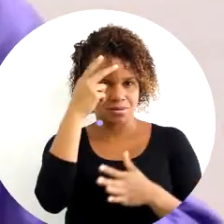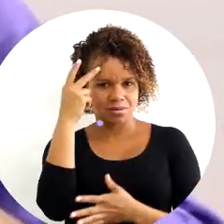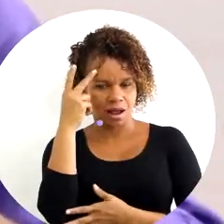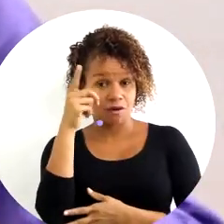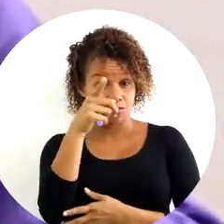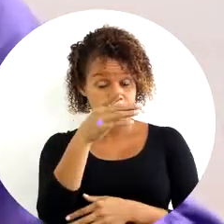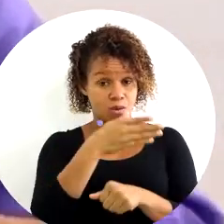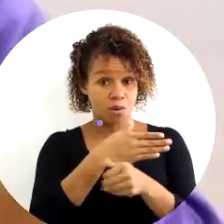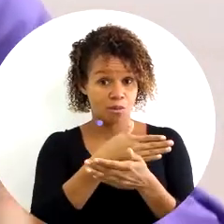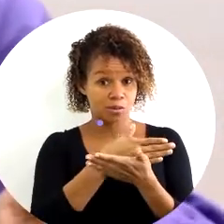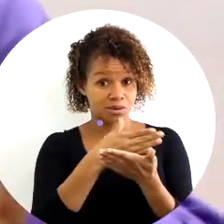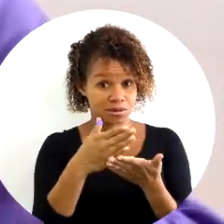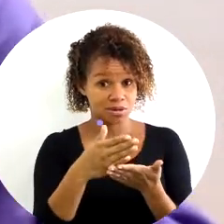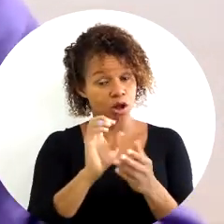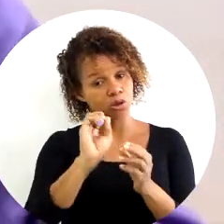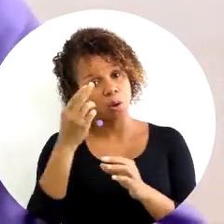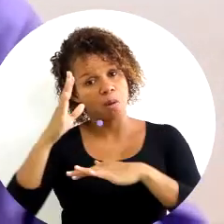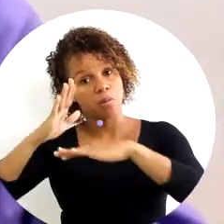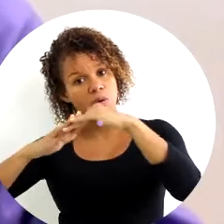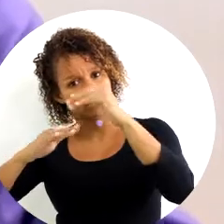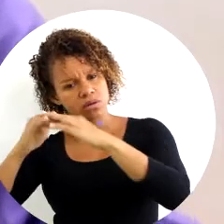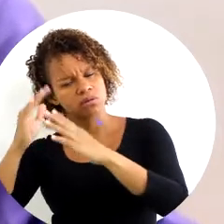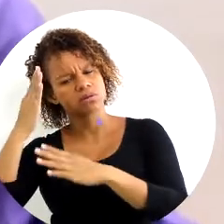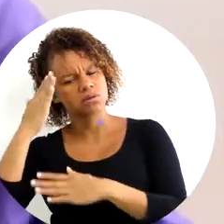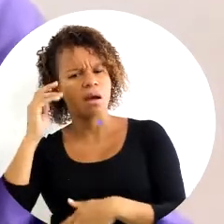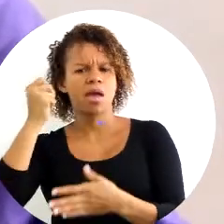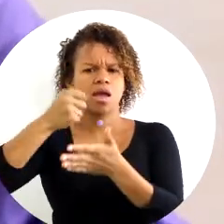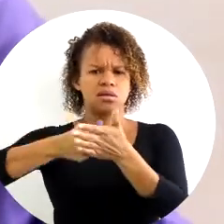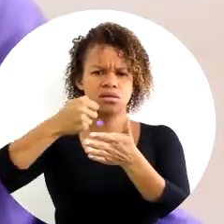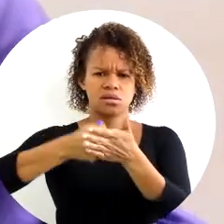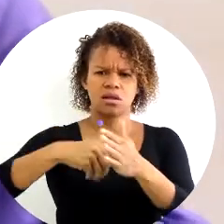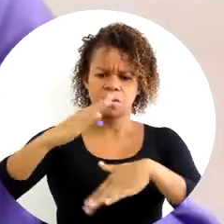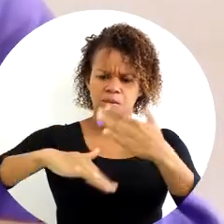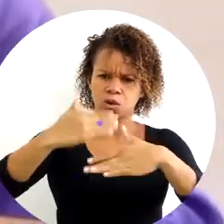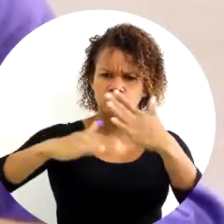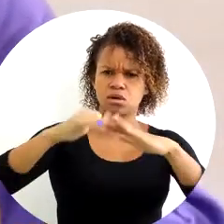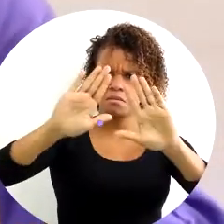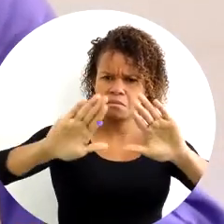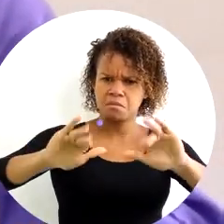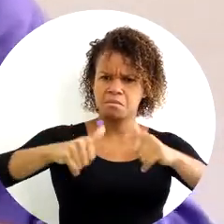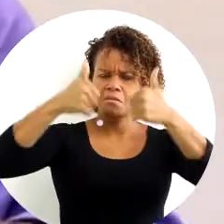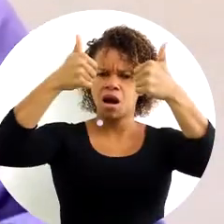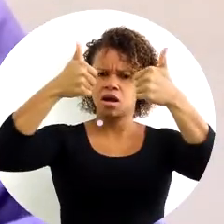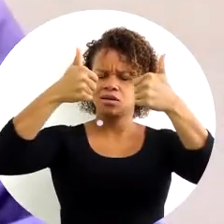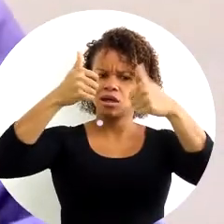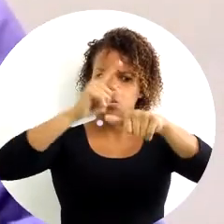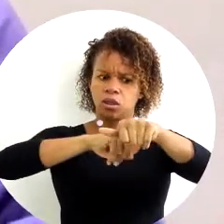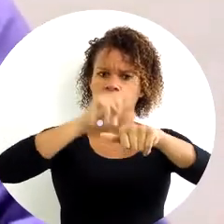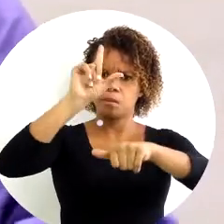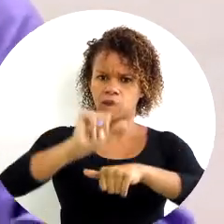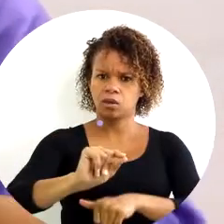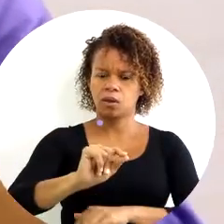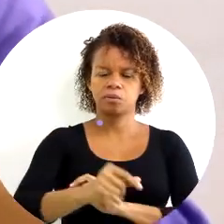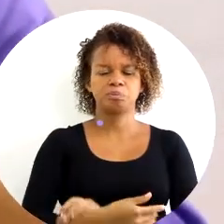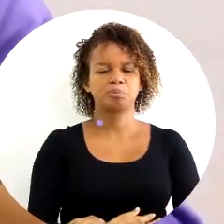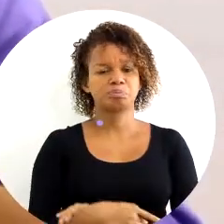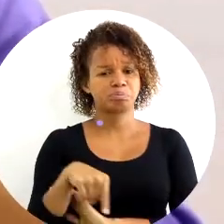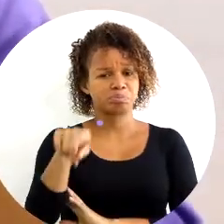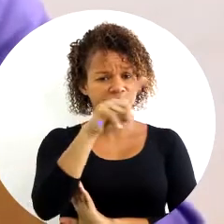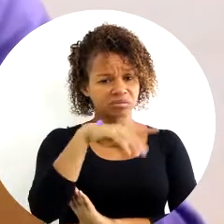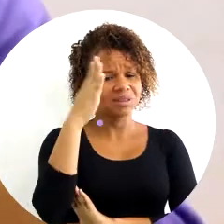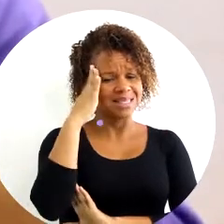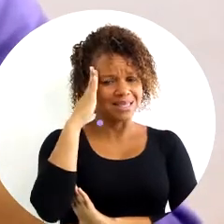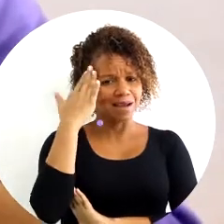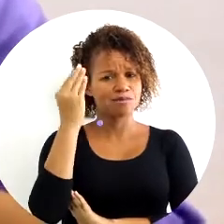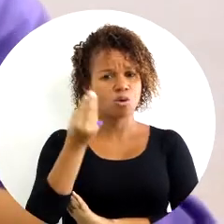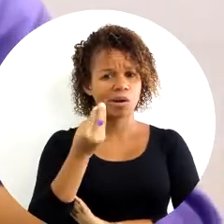como iniciante ou profissional sabe a exigência que é a de produzir mais em menos tempo. Você sabe o quanto